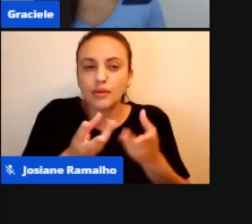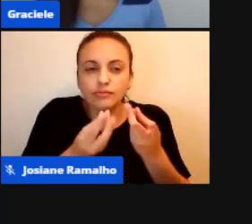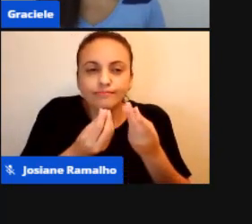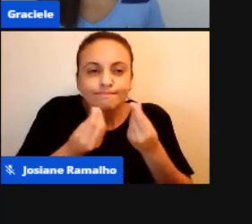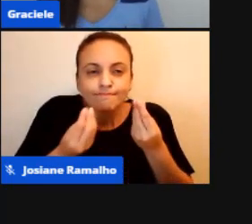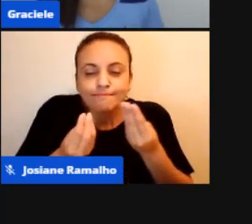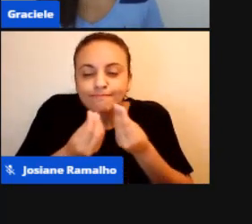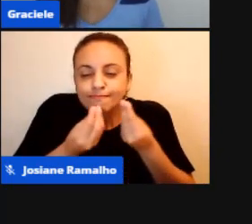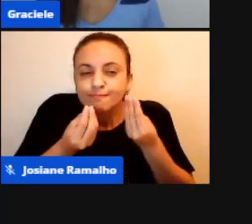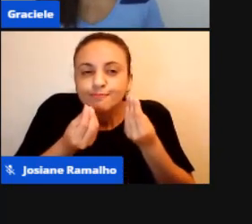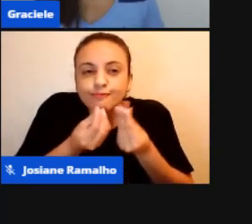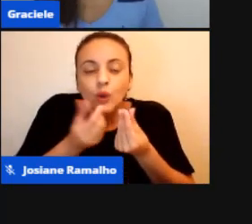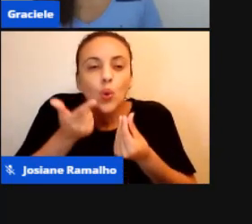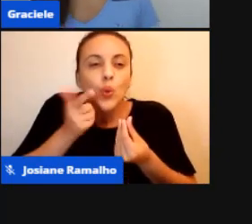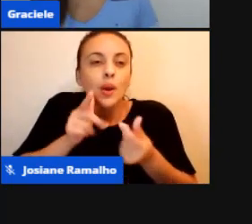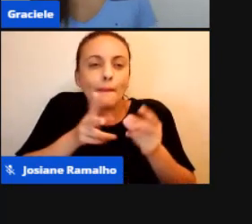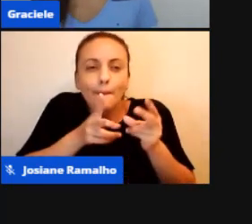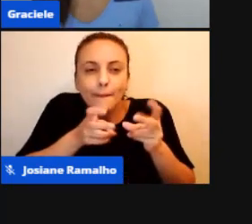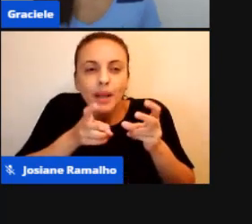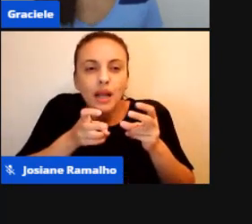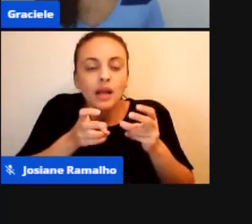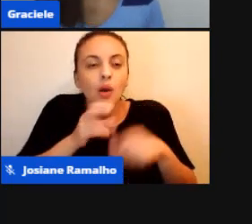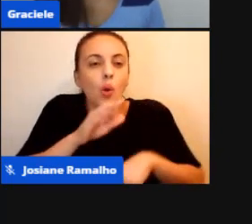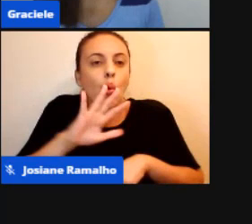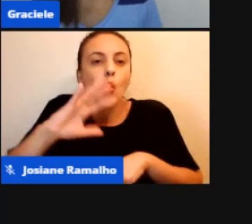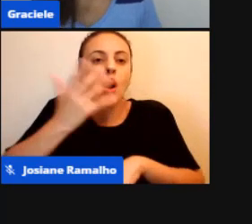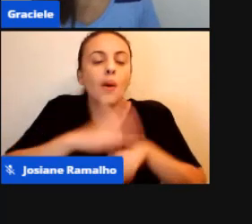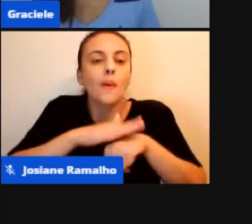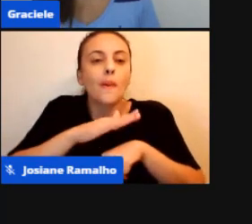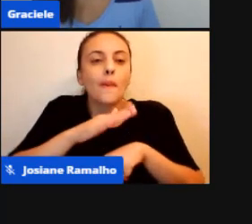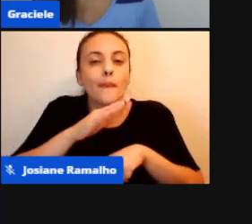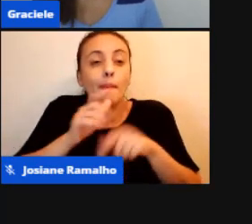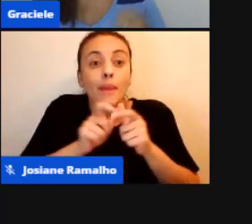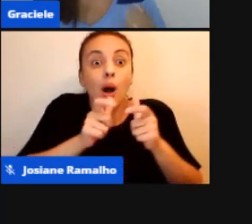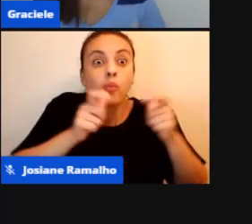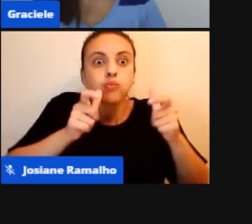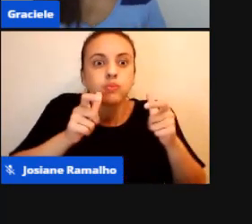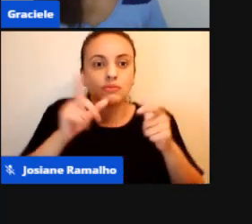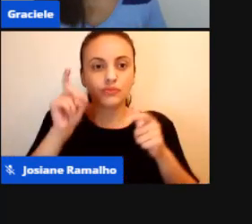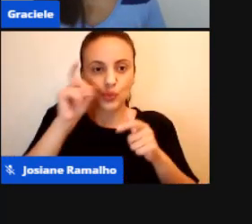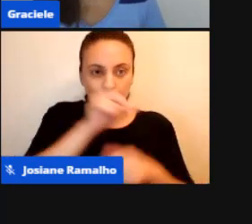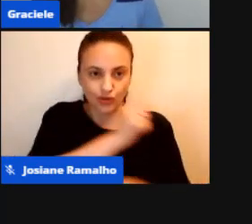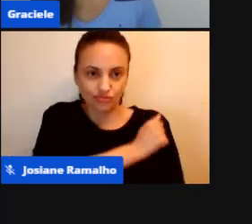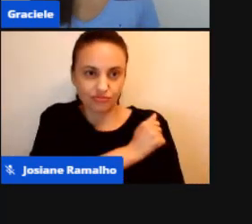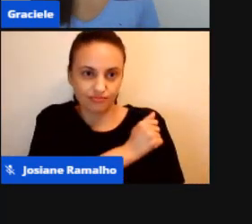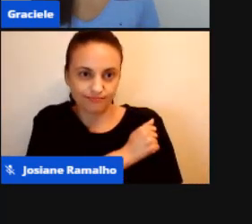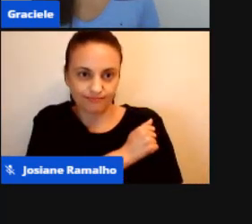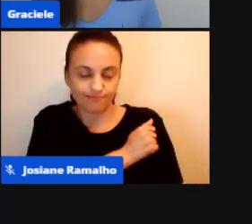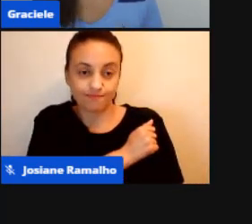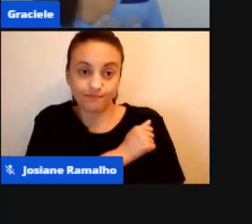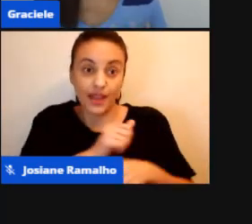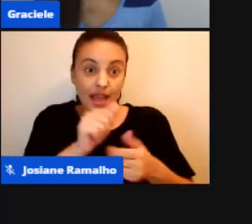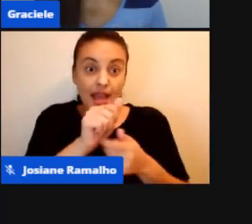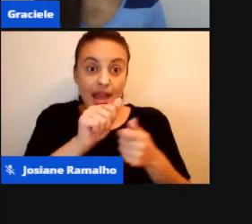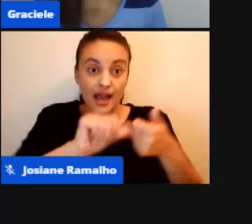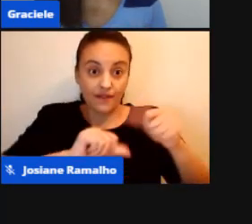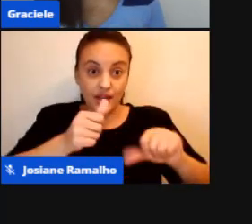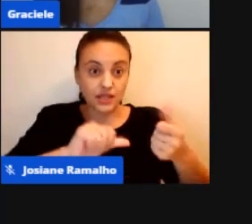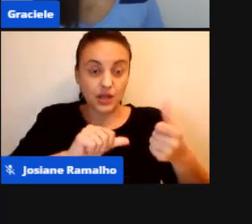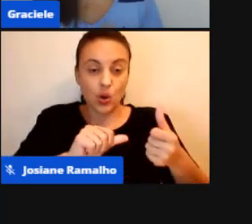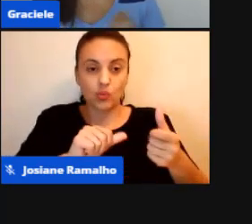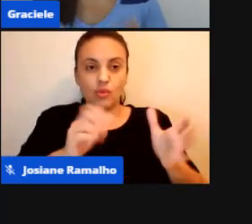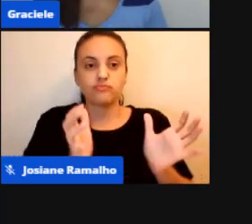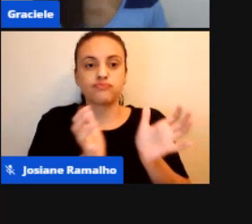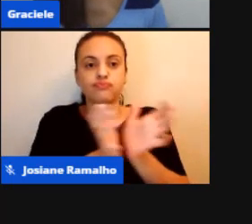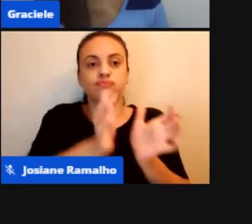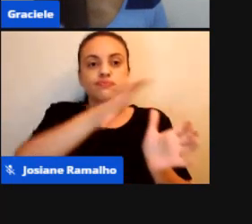maior Dificuldade Desse aluno A avaliação Ela não é Punitiva Ela não é Uma coisa Que Ela foi Feita Que